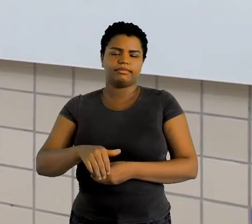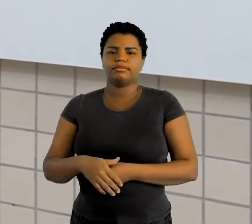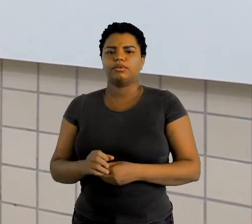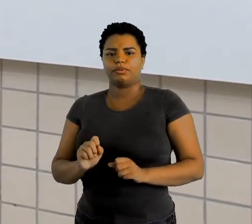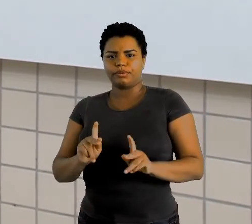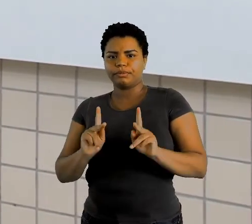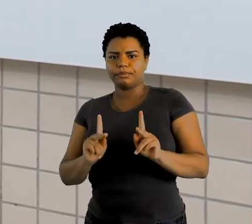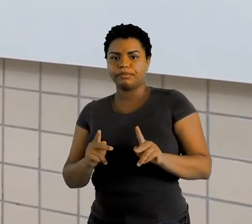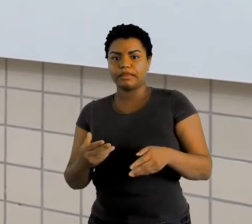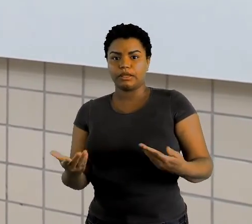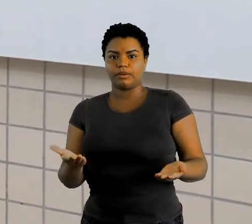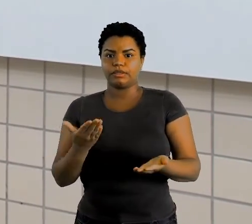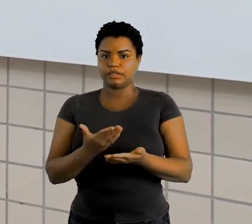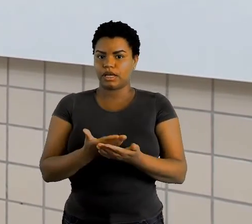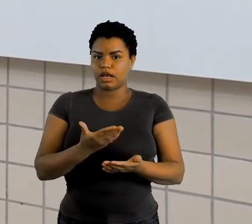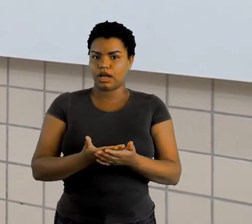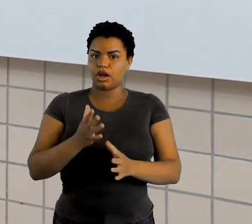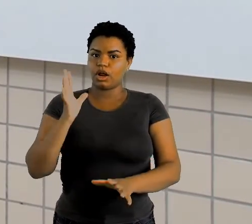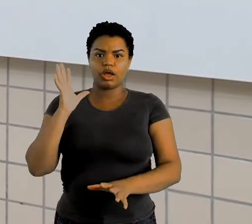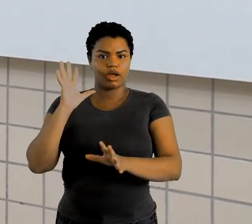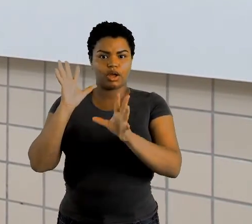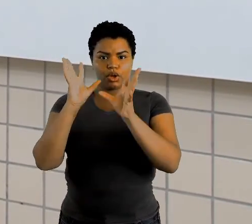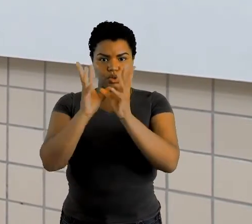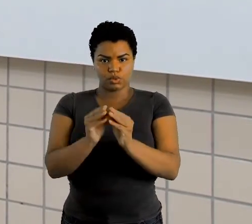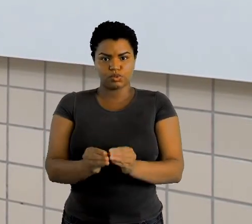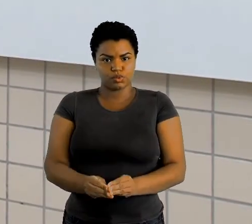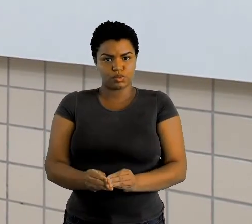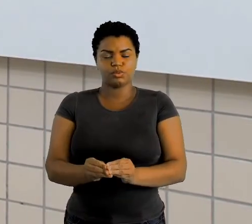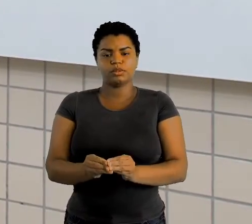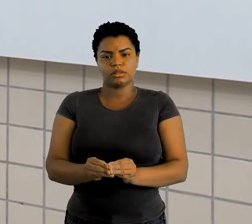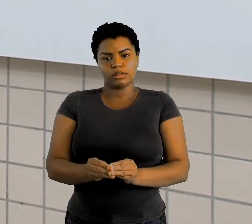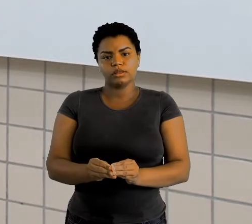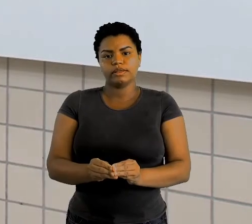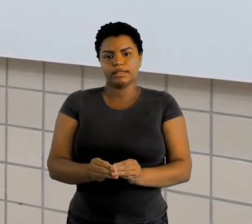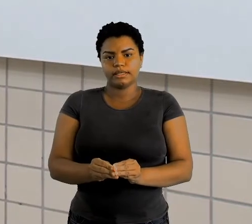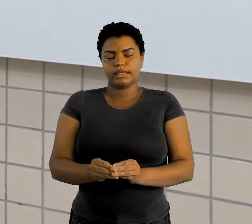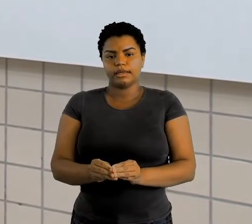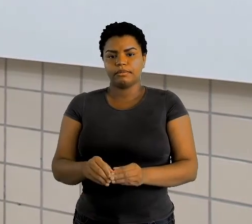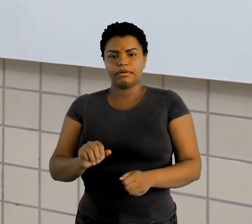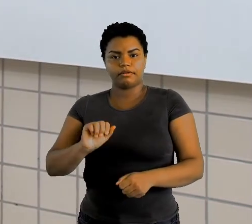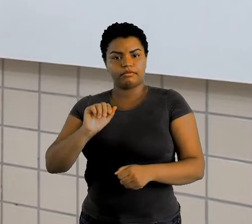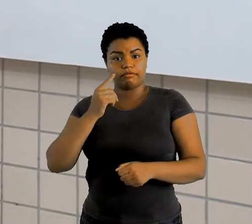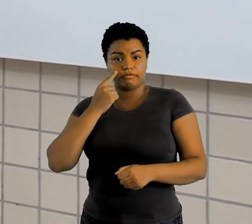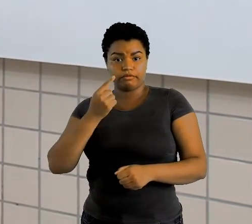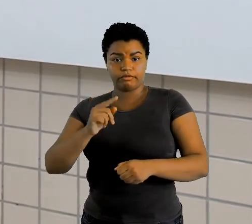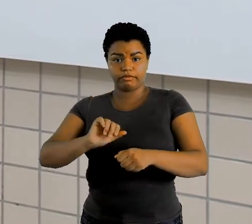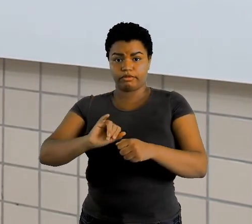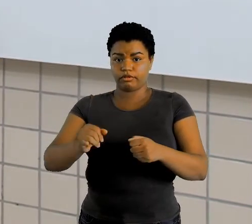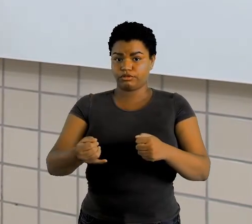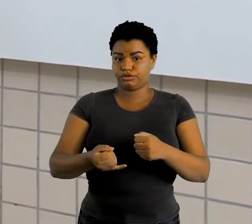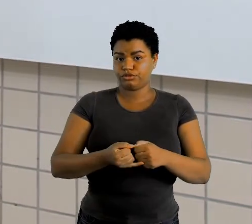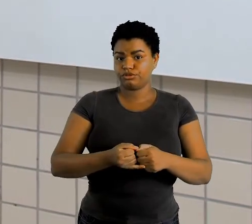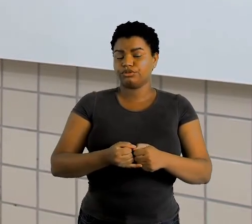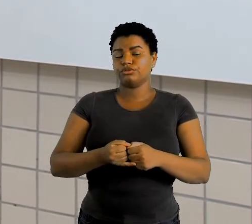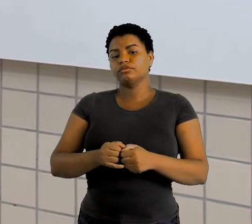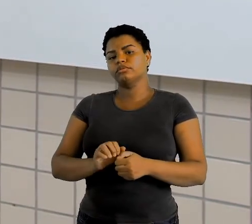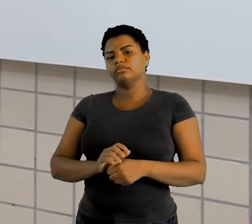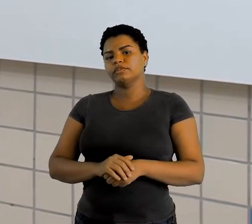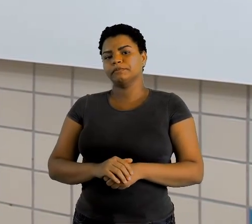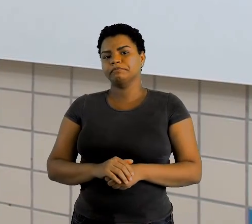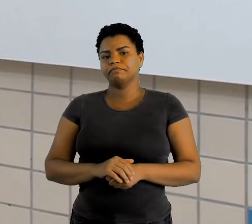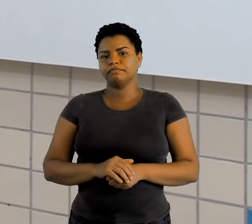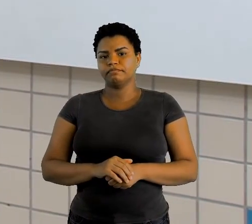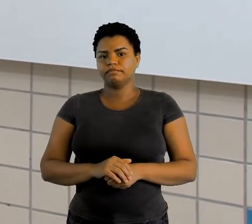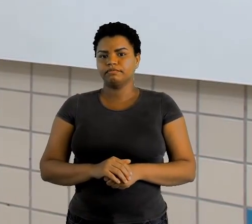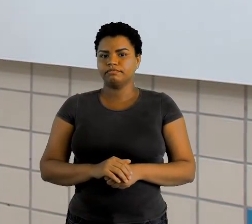essa nossa aula se resumiu nisso pra gente rever a questão dos adjetivos a questão dos